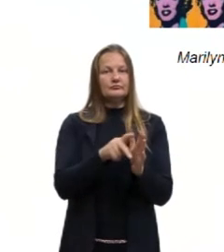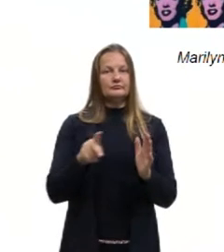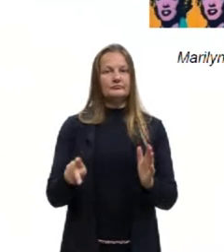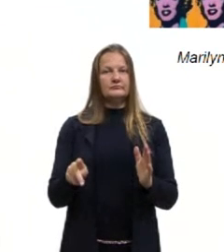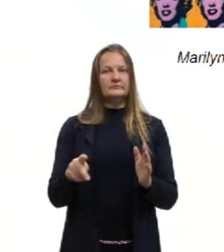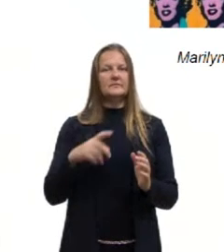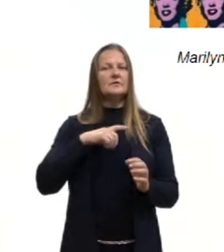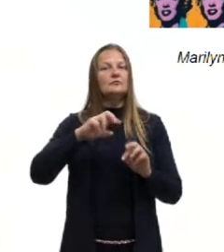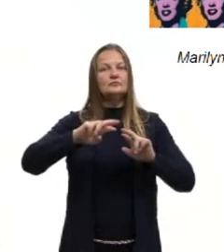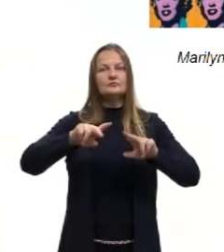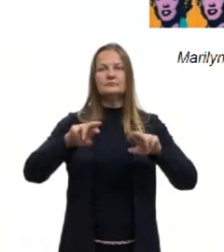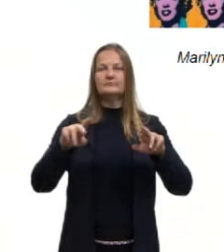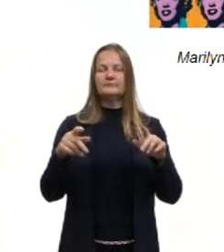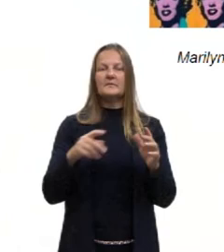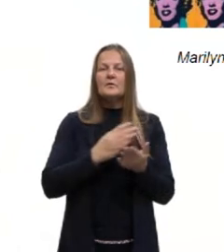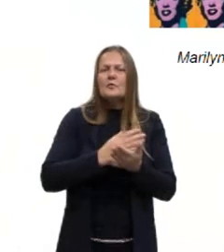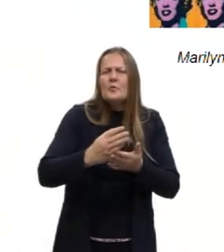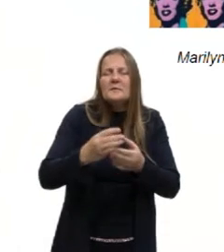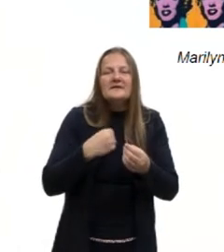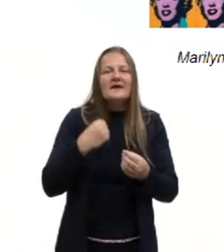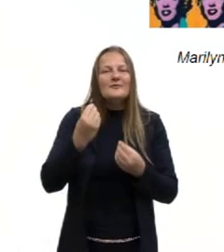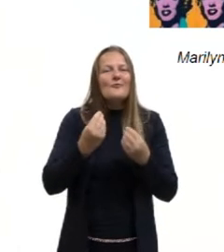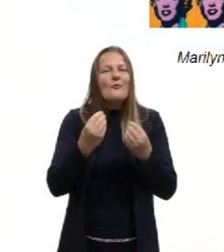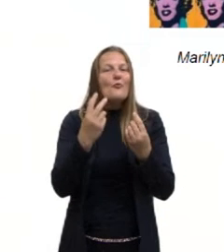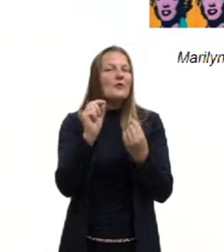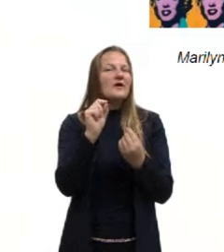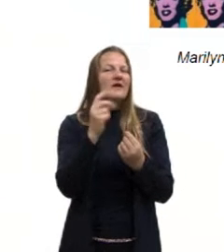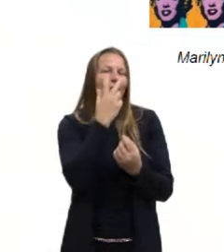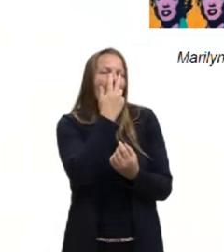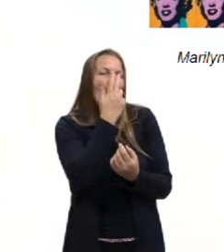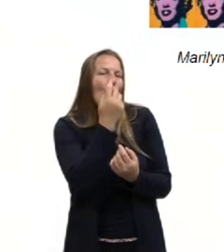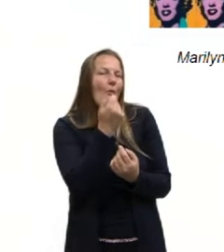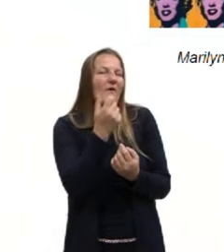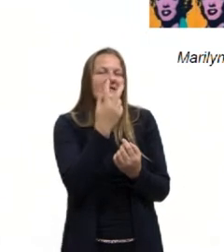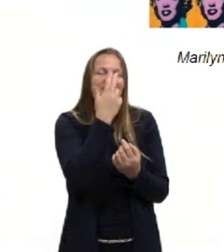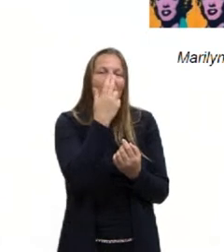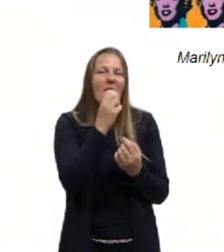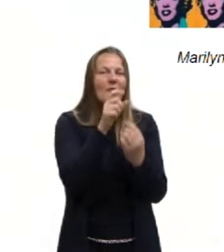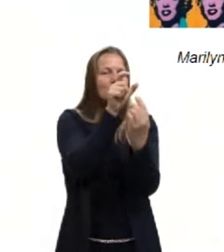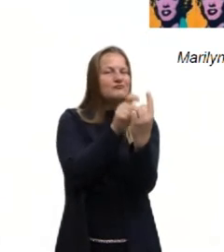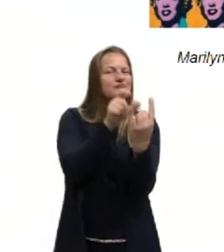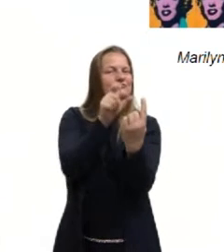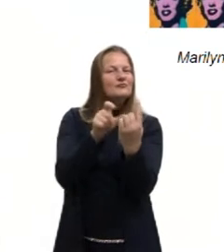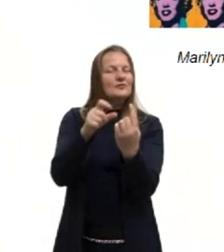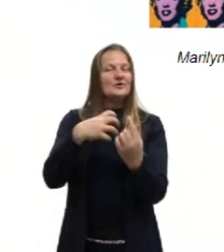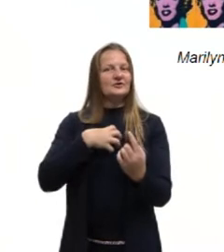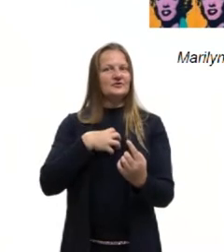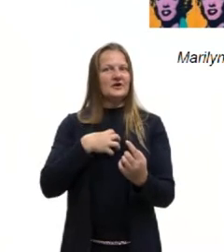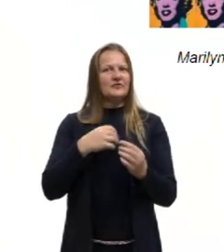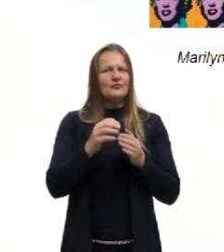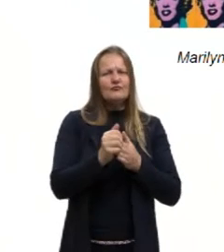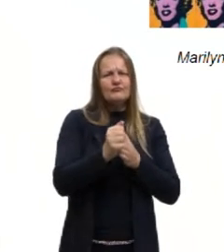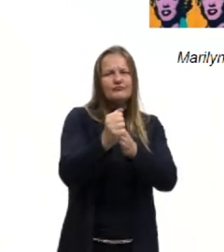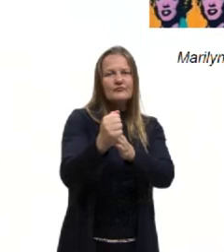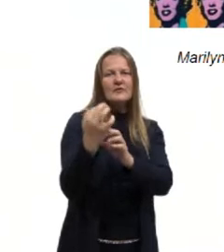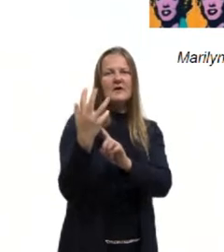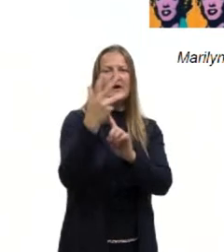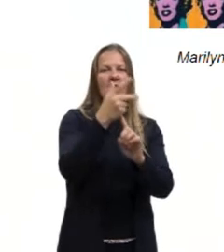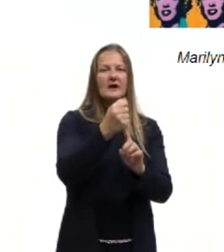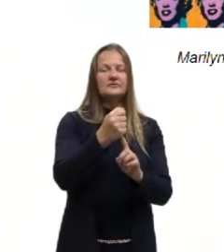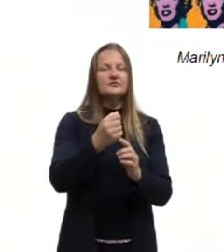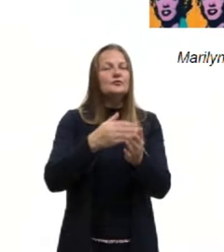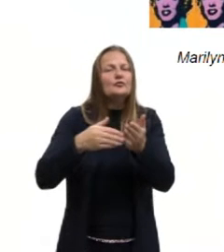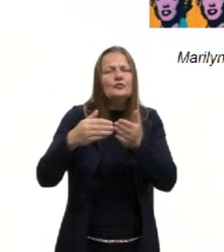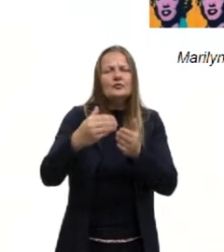distintas, partilham de um espírito em comum. São cada qual ao seu modo tentativas de dirigir a arte às coisas da